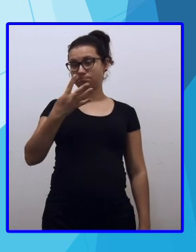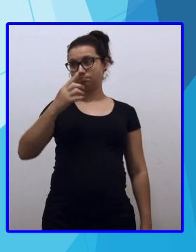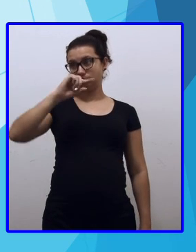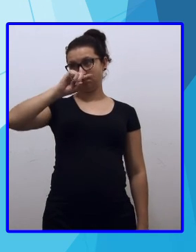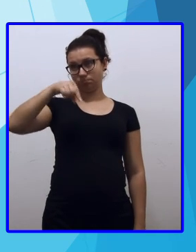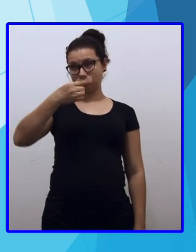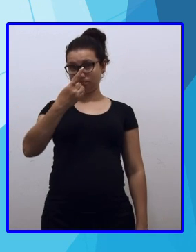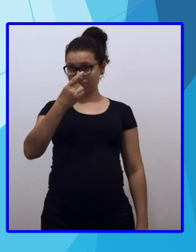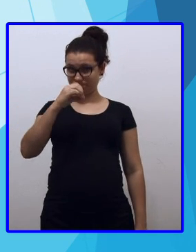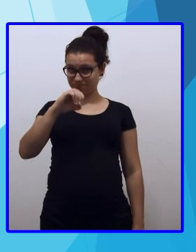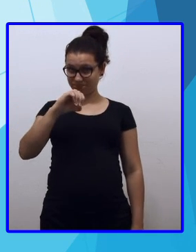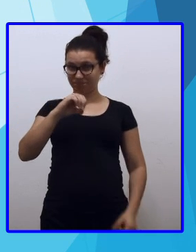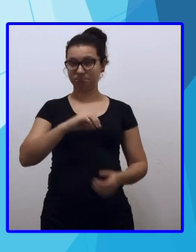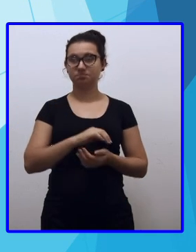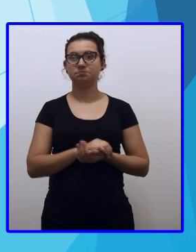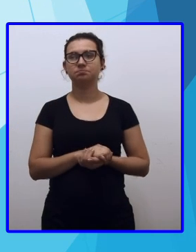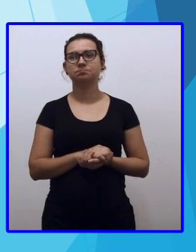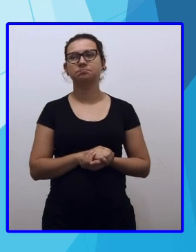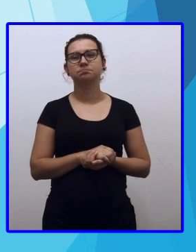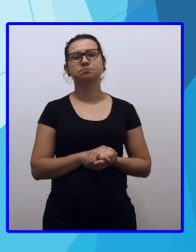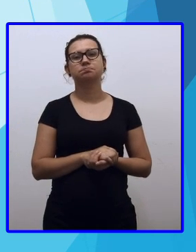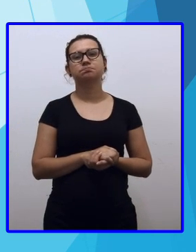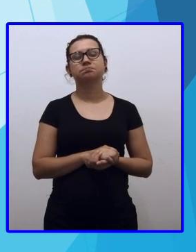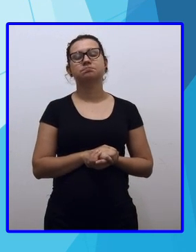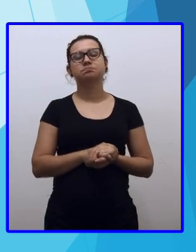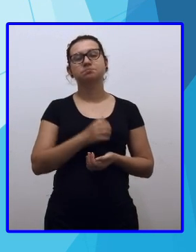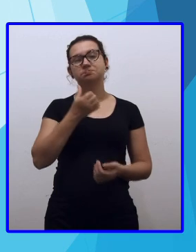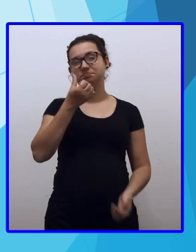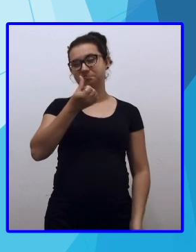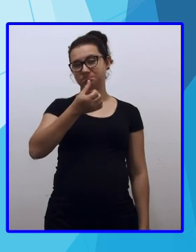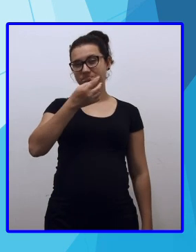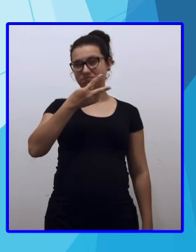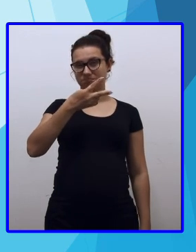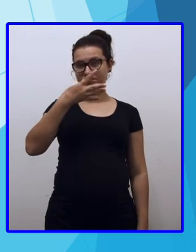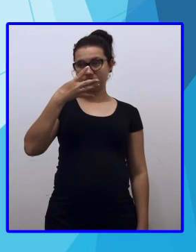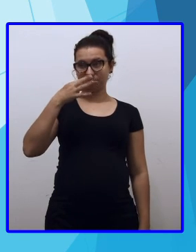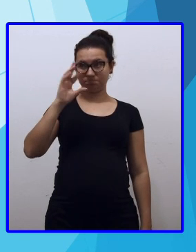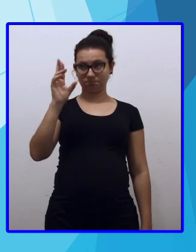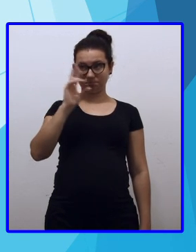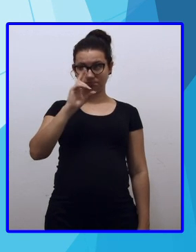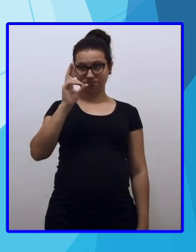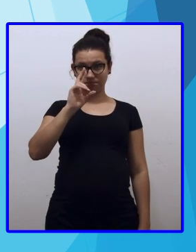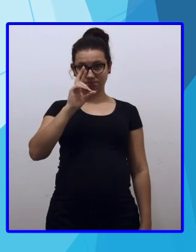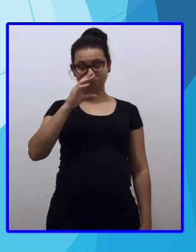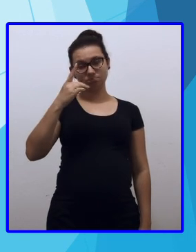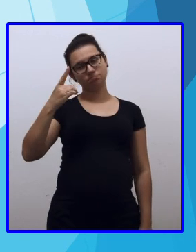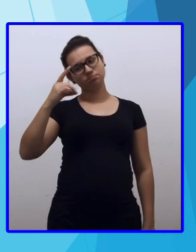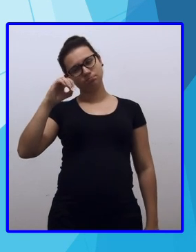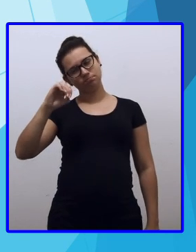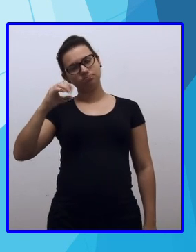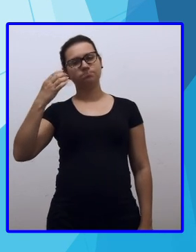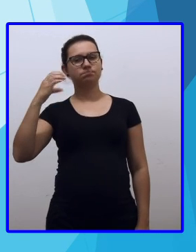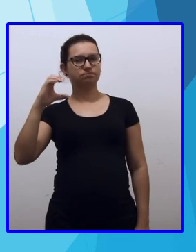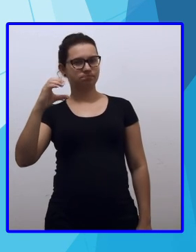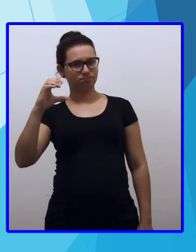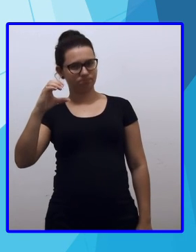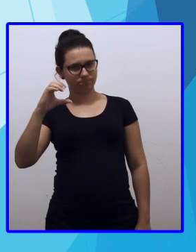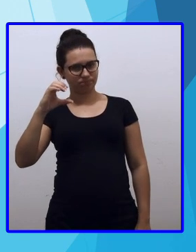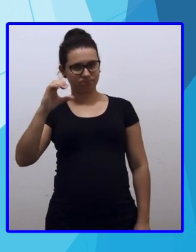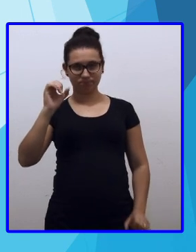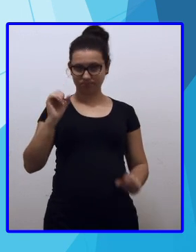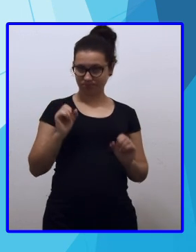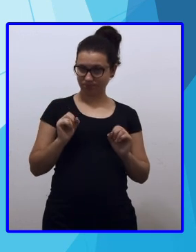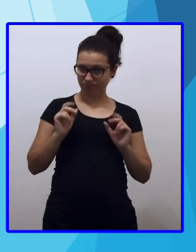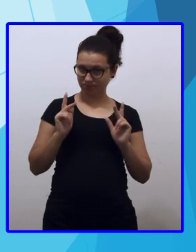reais e dez centavos. Onde? Esses seiscentos e vinte e quatro são reais e esses dez são centavos.